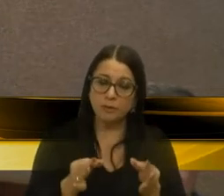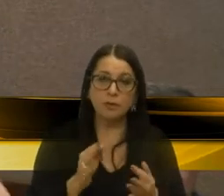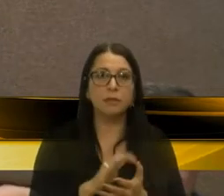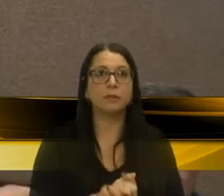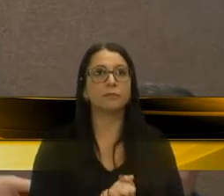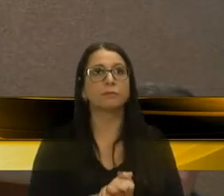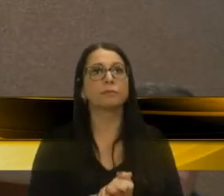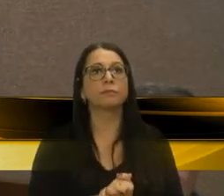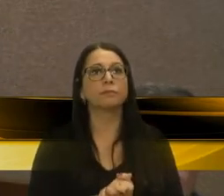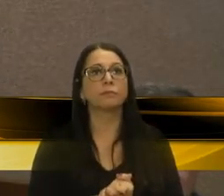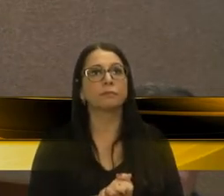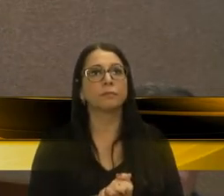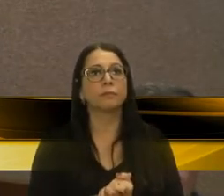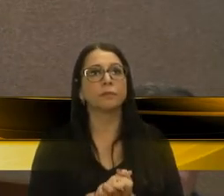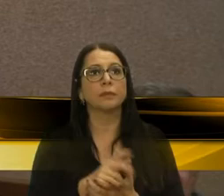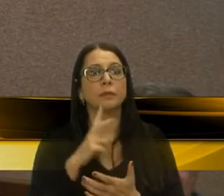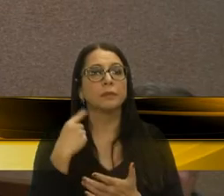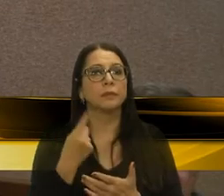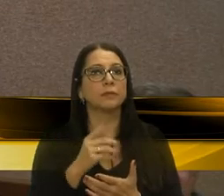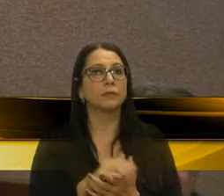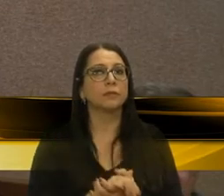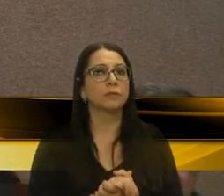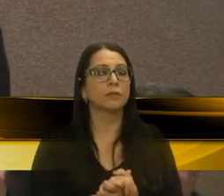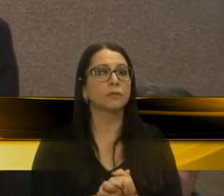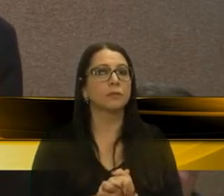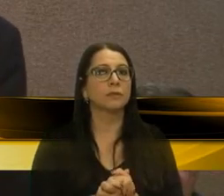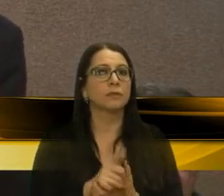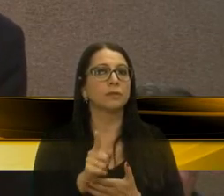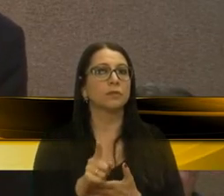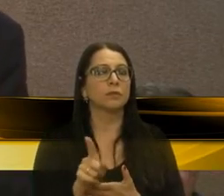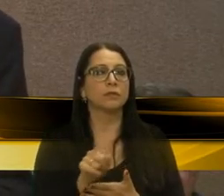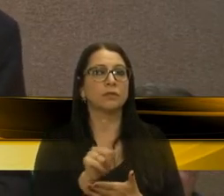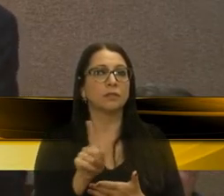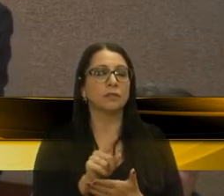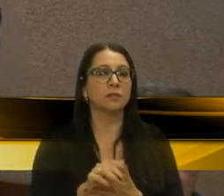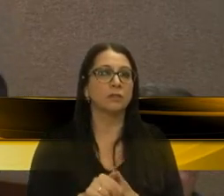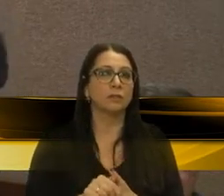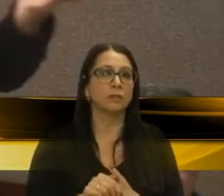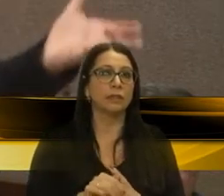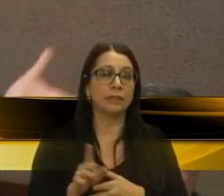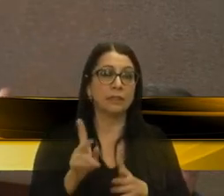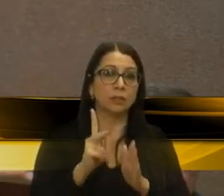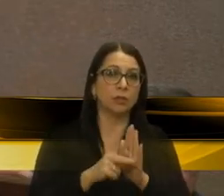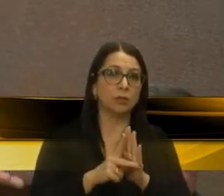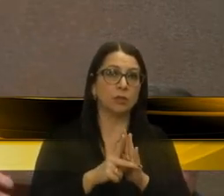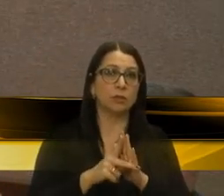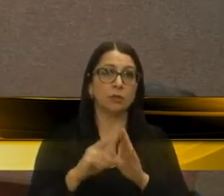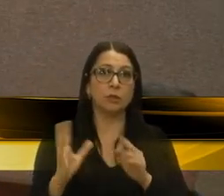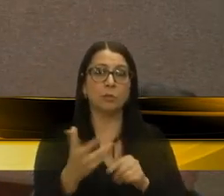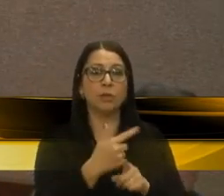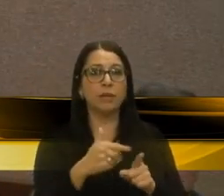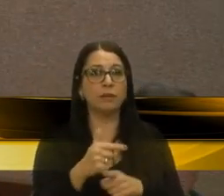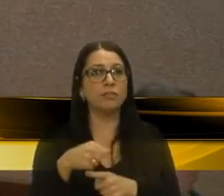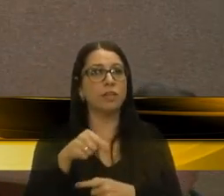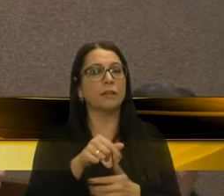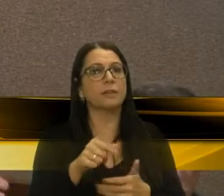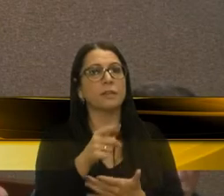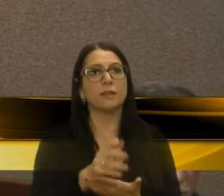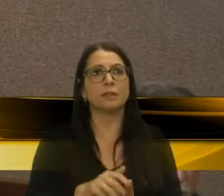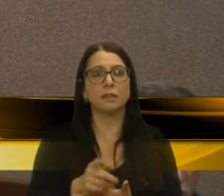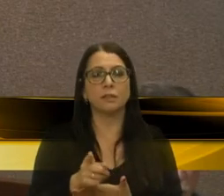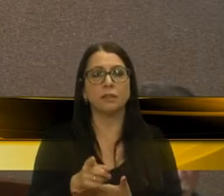e, que eles, volto a dizer, que eles não sejam prejudicados. Então, os pais estão agradecendo, porque